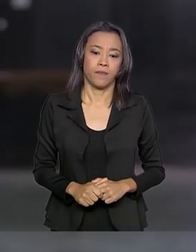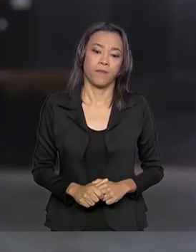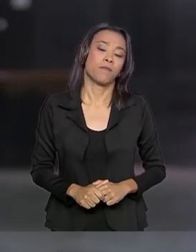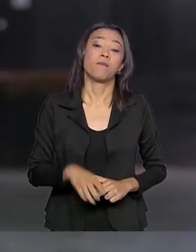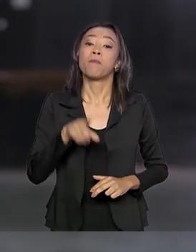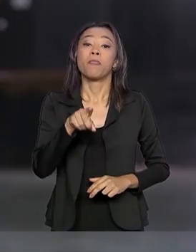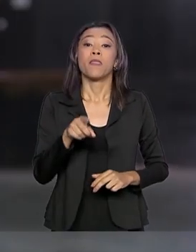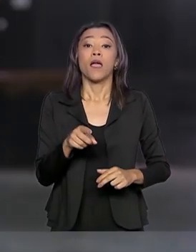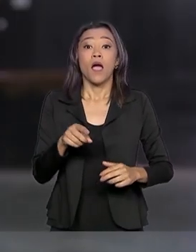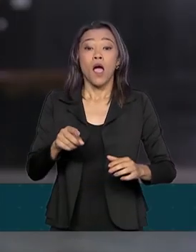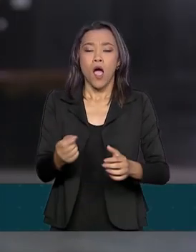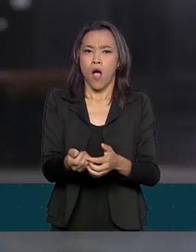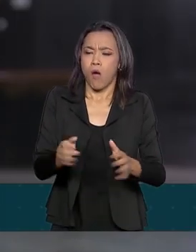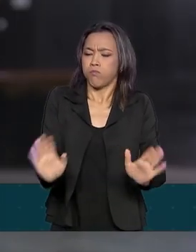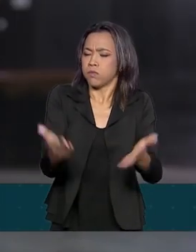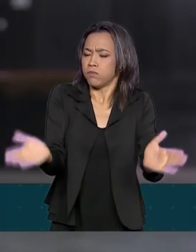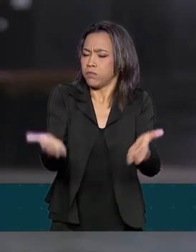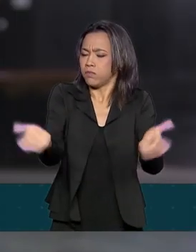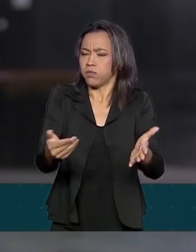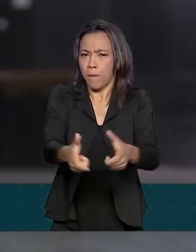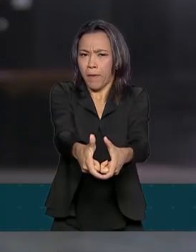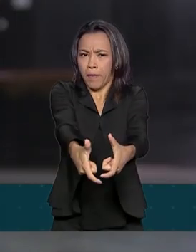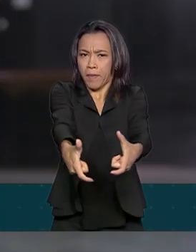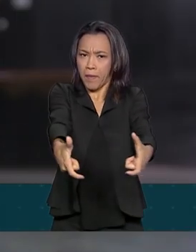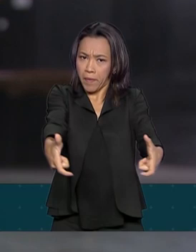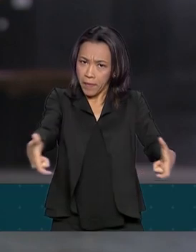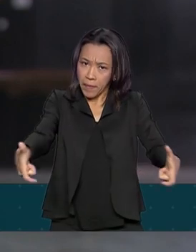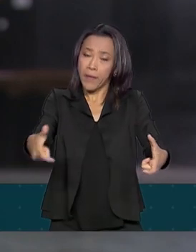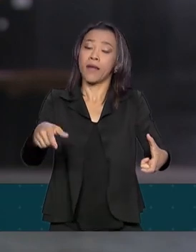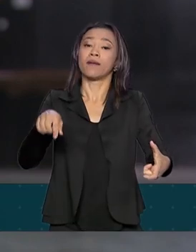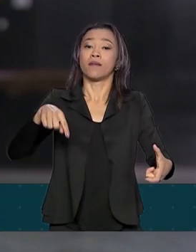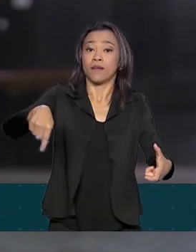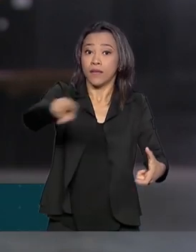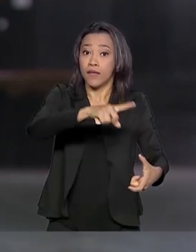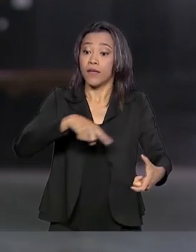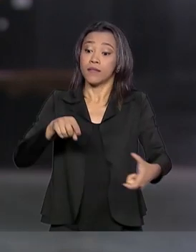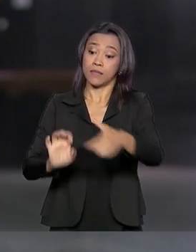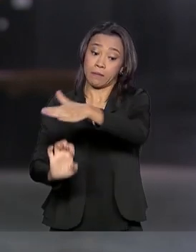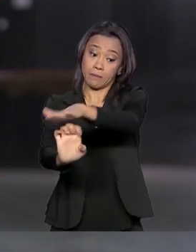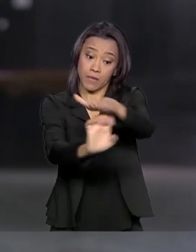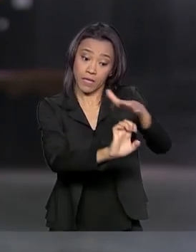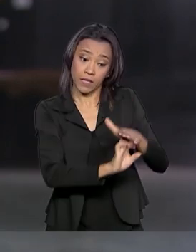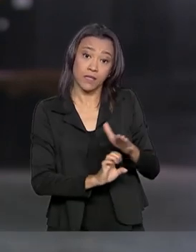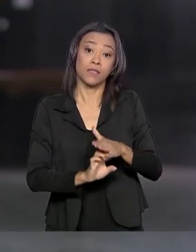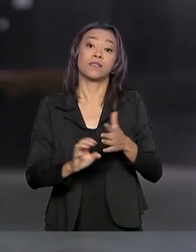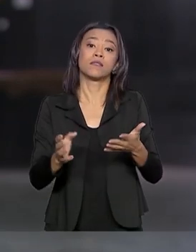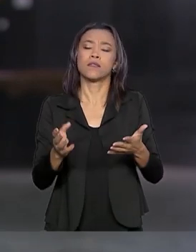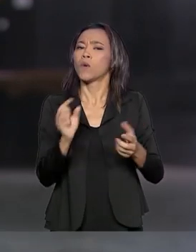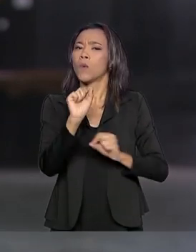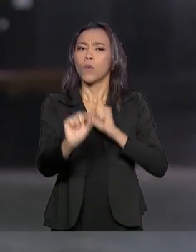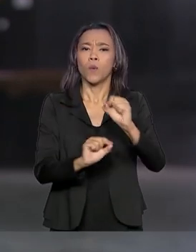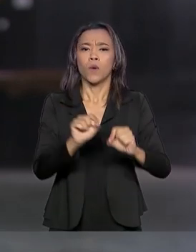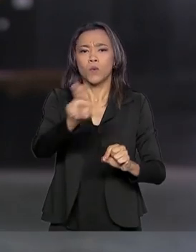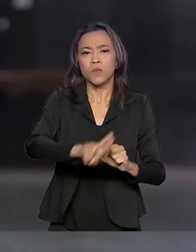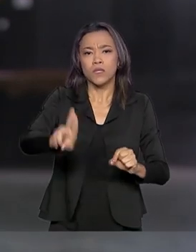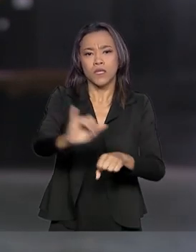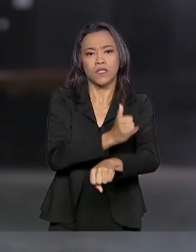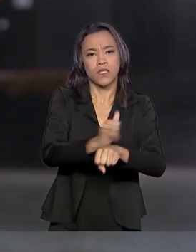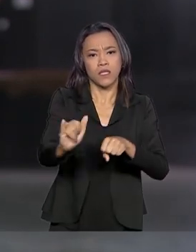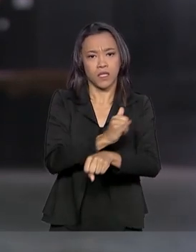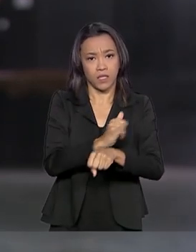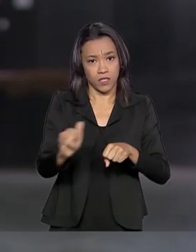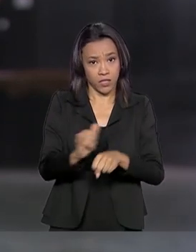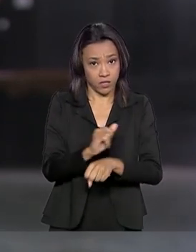Aumentar a produtividade e a competitividade das empresas por meio da transformação digital. Essa é a meta do